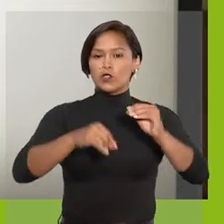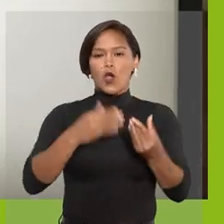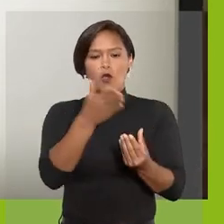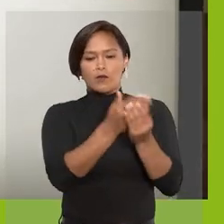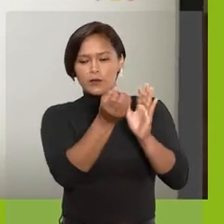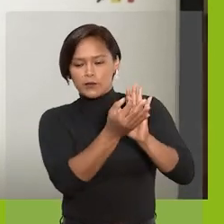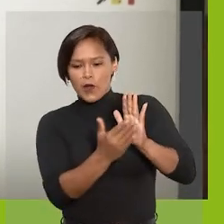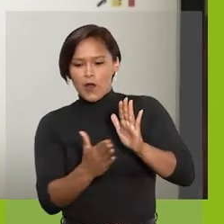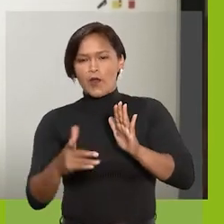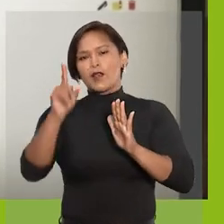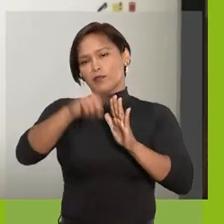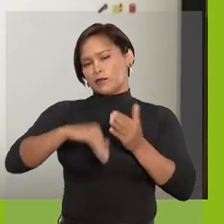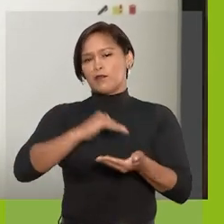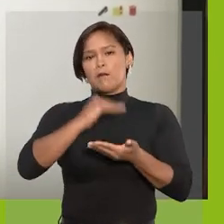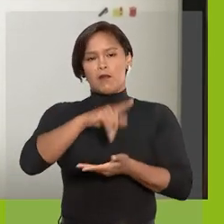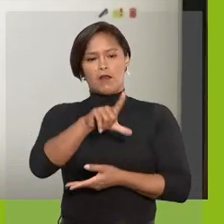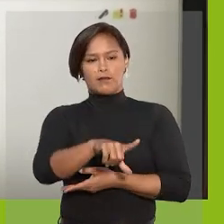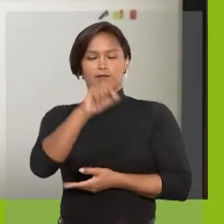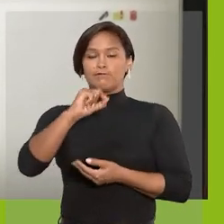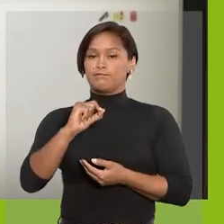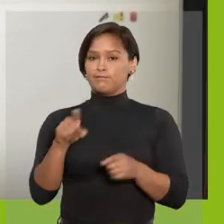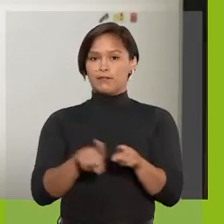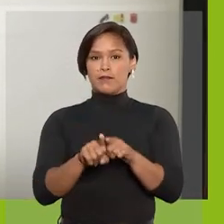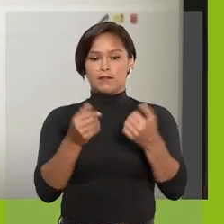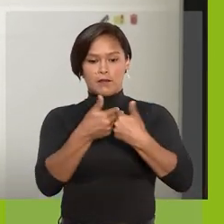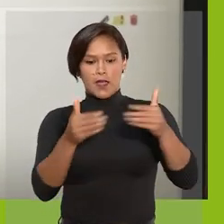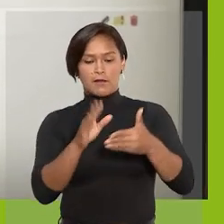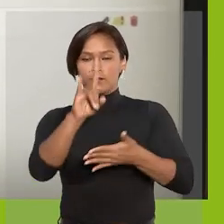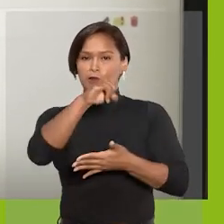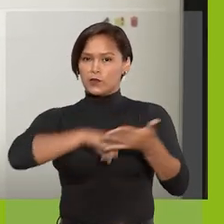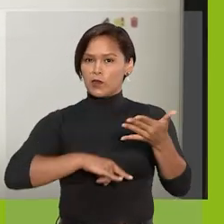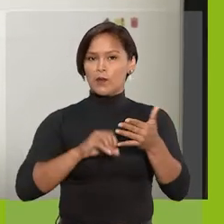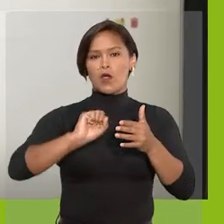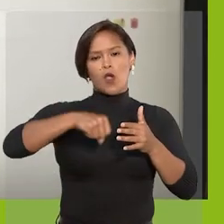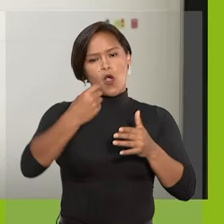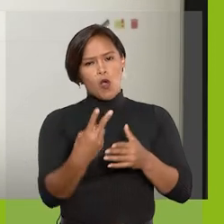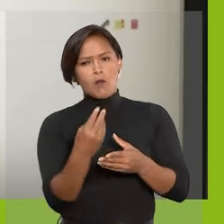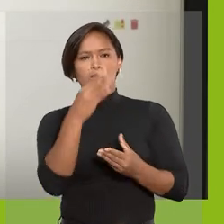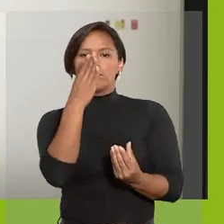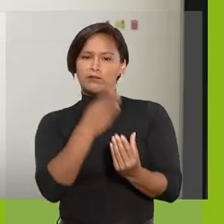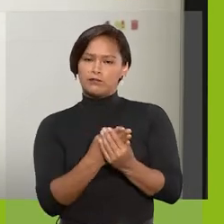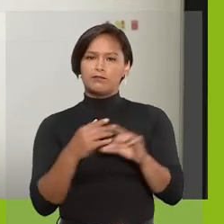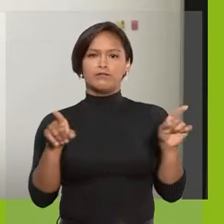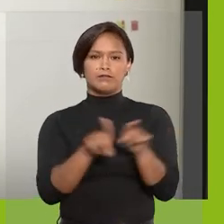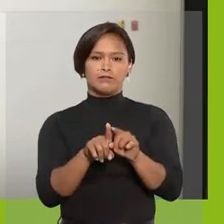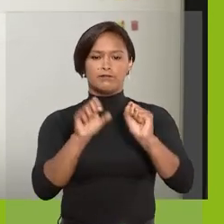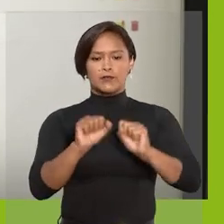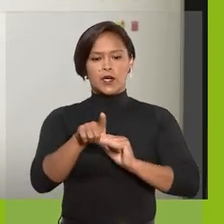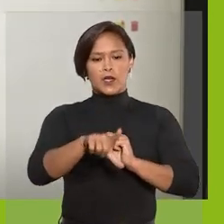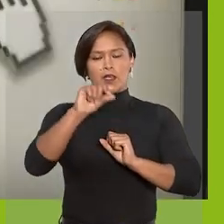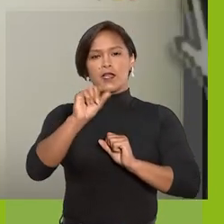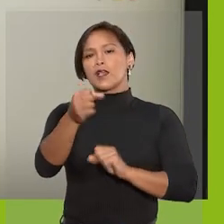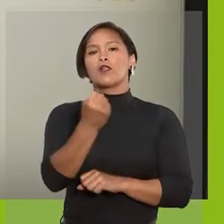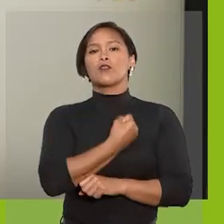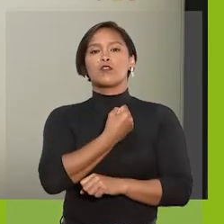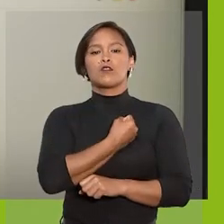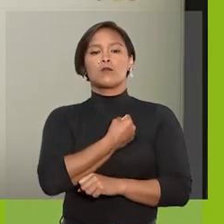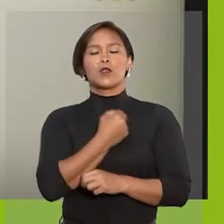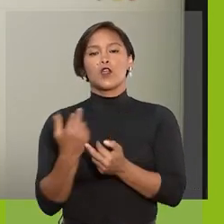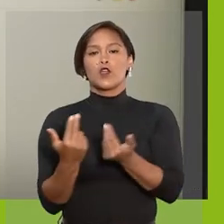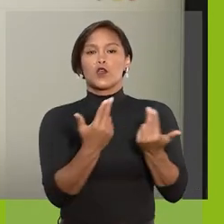do bloco de assinatura selecionado. Para abrir um documento ou processo, também é só clicar em cima do numeral